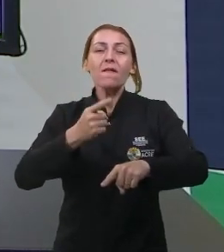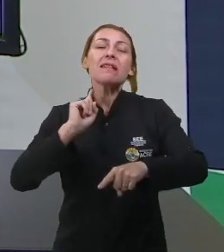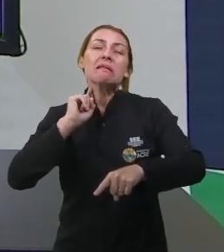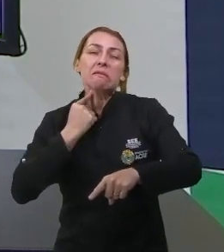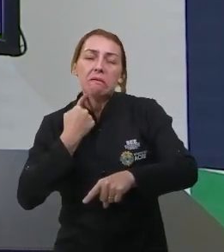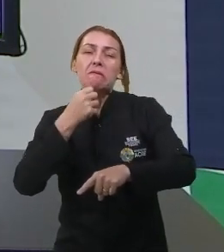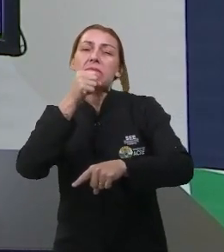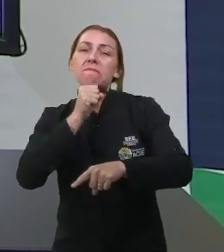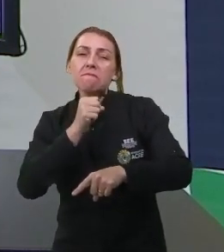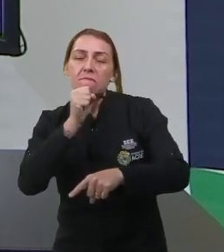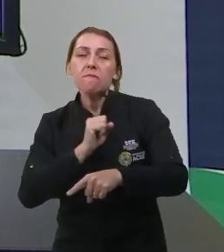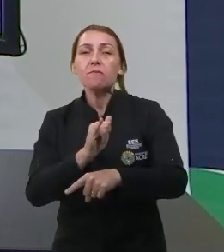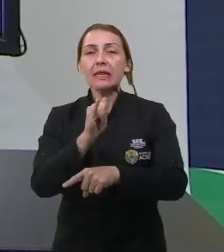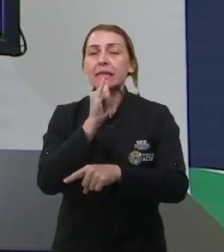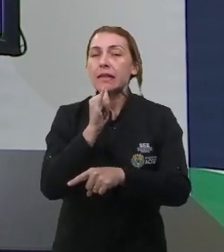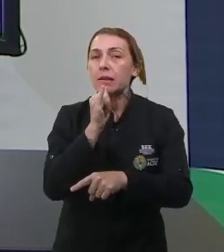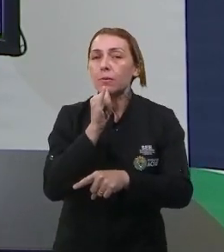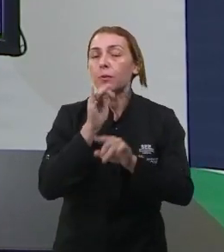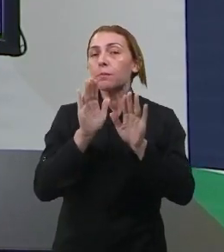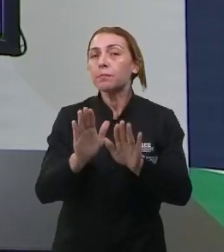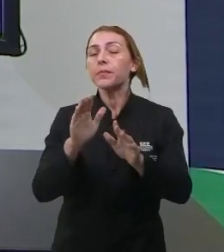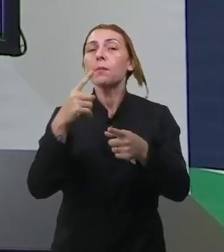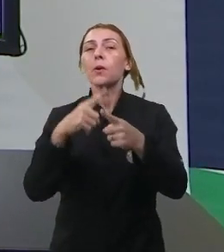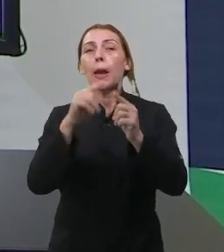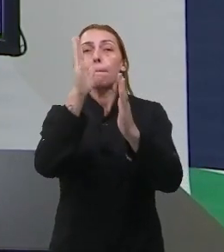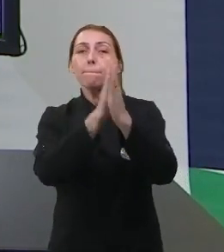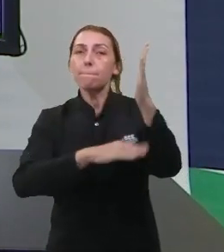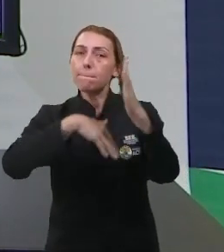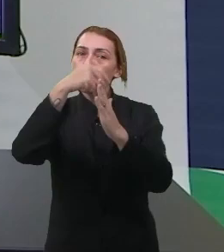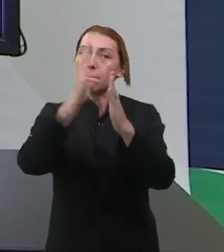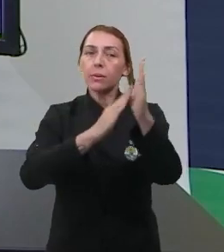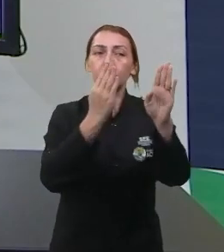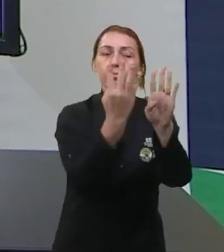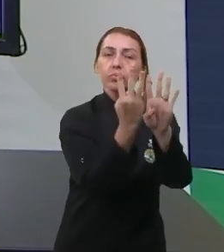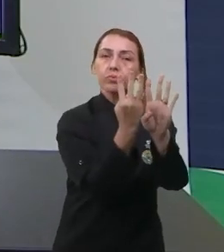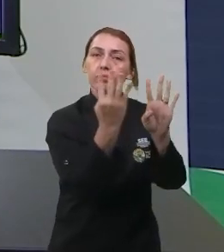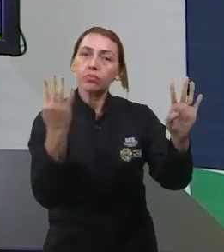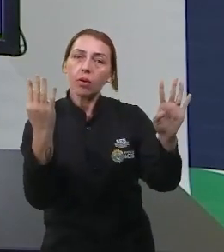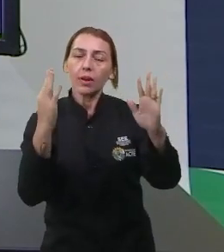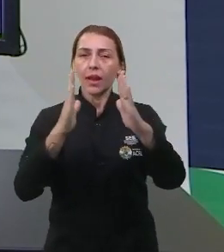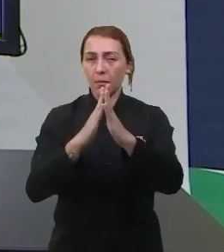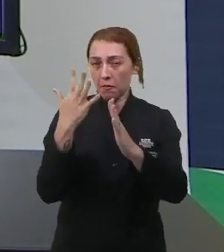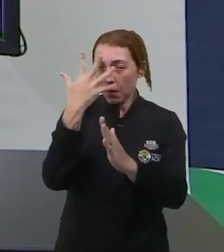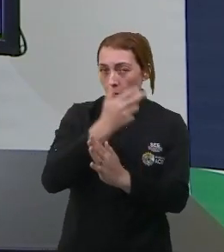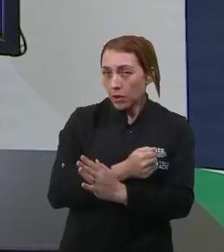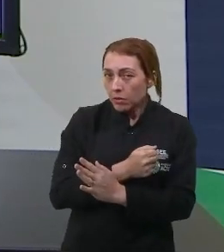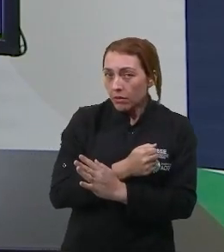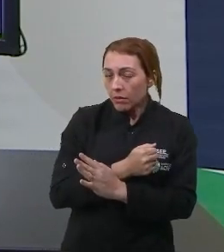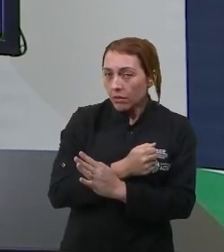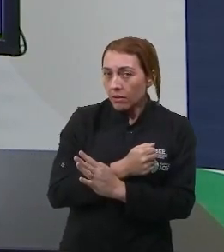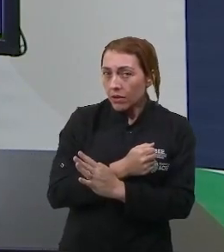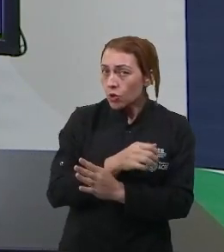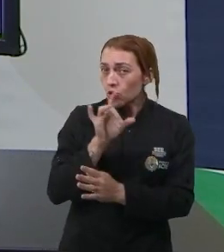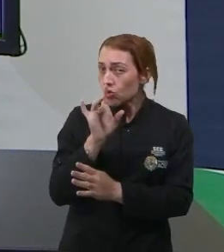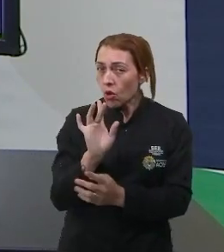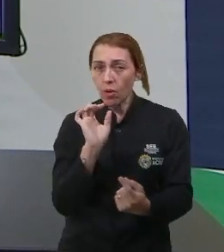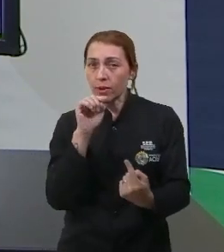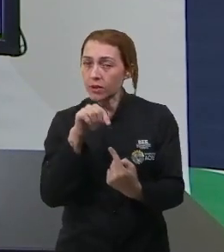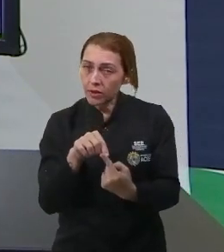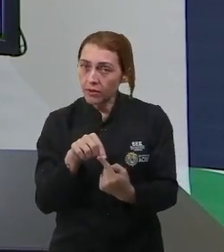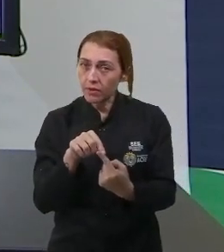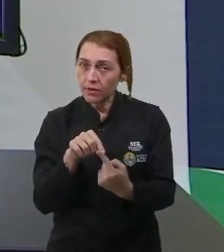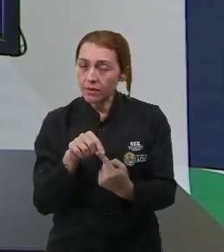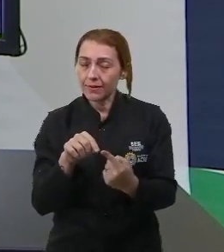a dia? Por que será que a gente pinta o portão de ferro da nossa casa? Ah, é para ficar bonito? Será que é só esse o objetivo?